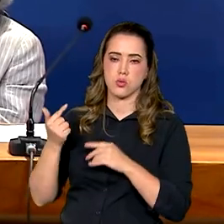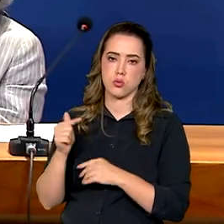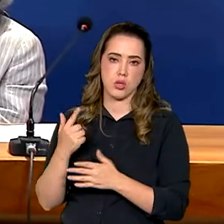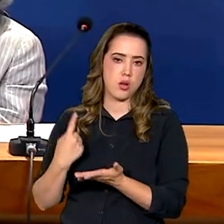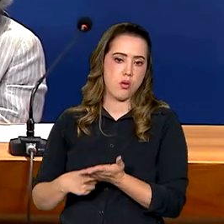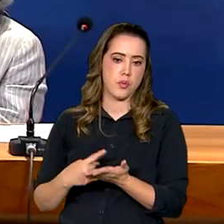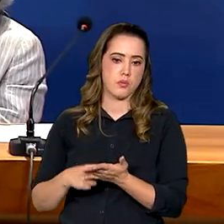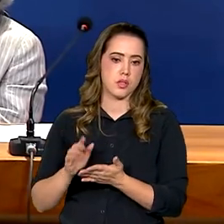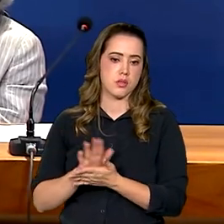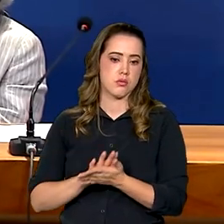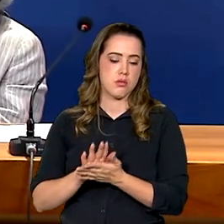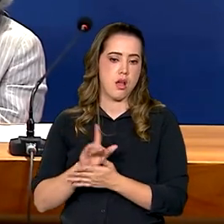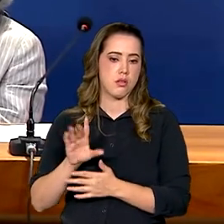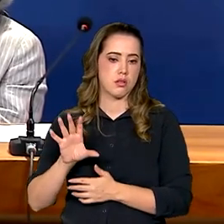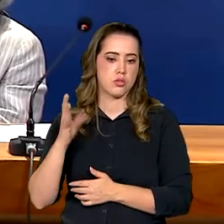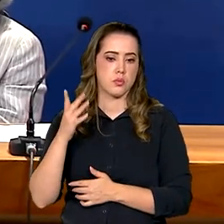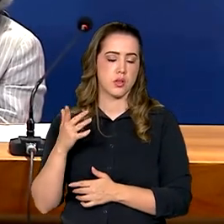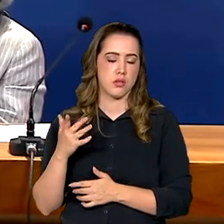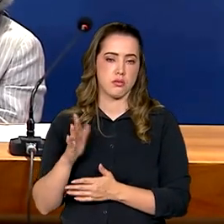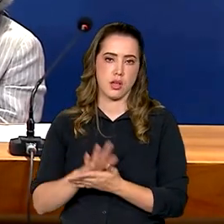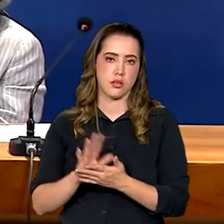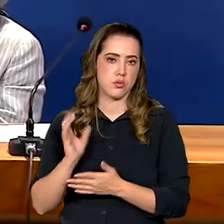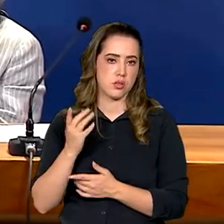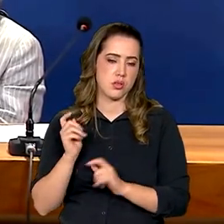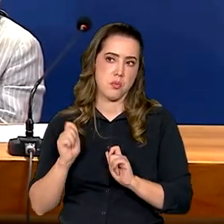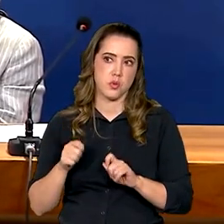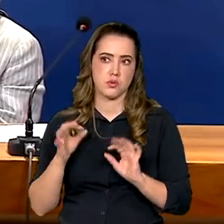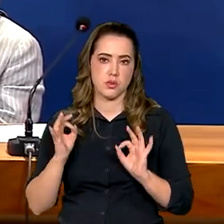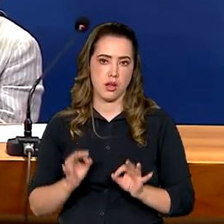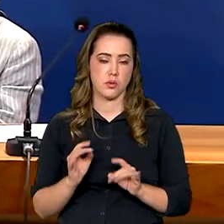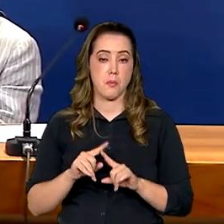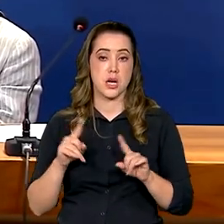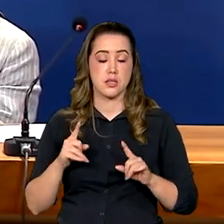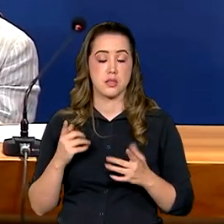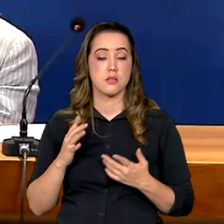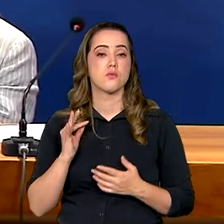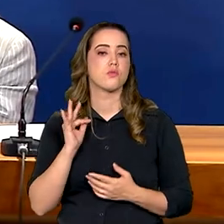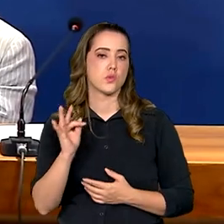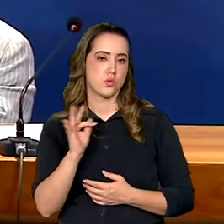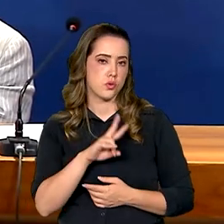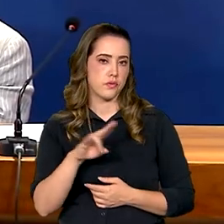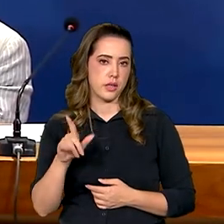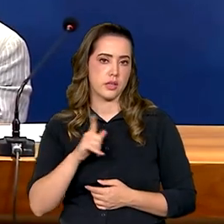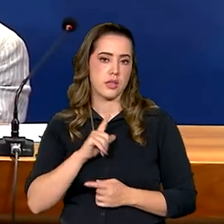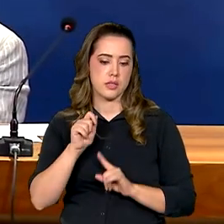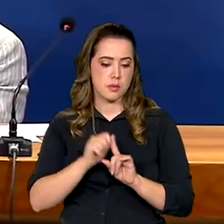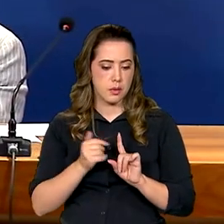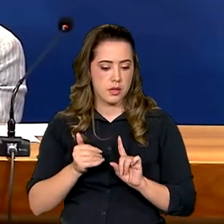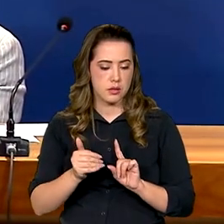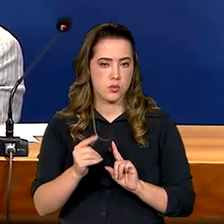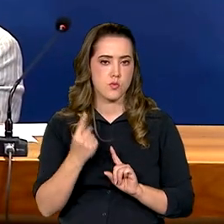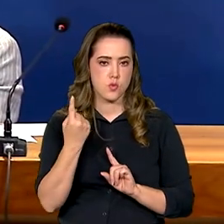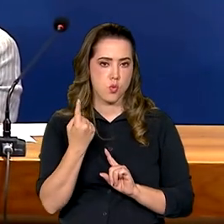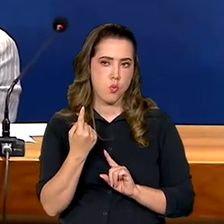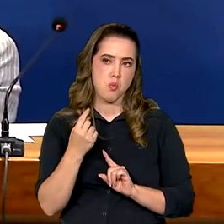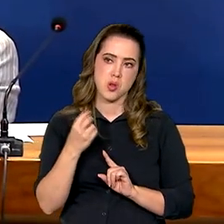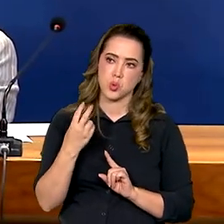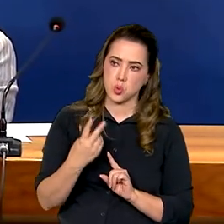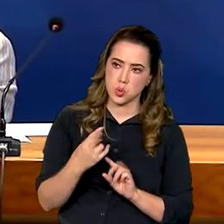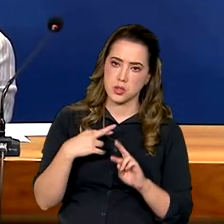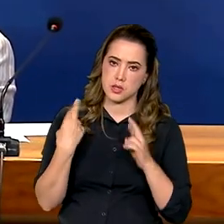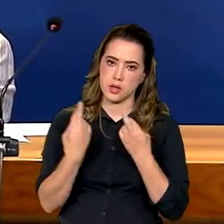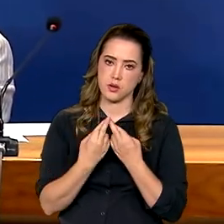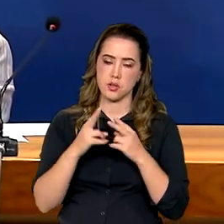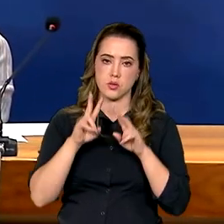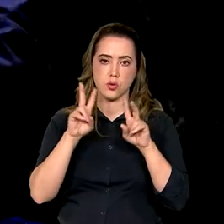não havia nenhum desses eventos previstos, é muito provável que, ao longo do mês, aconteçam uma ou duas reuniões